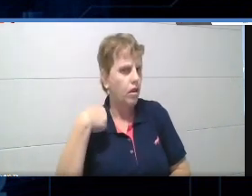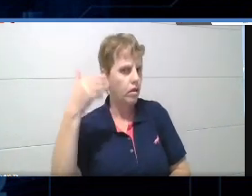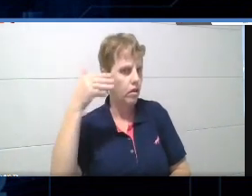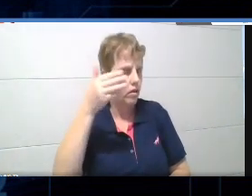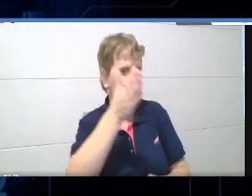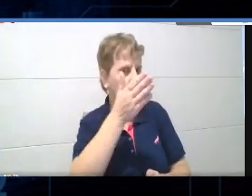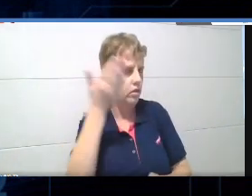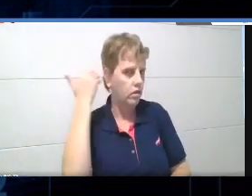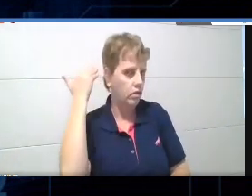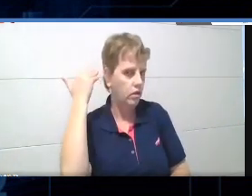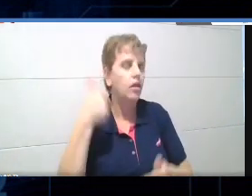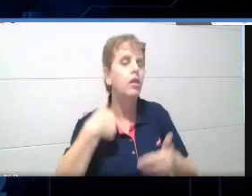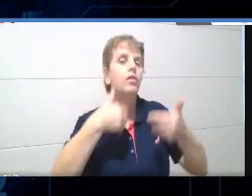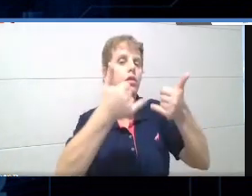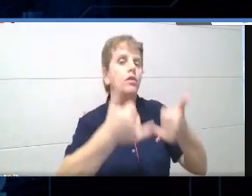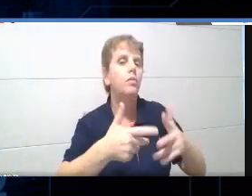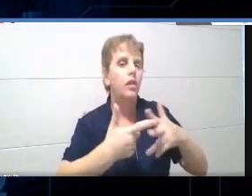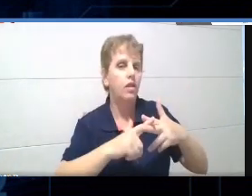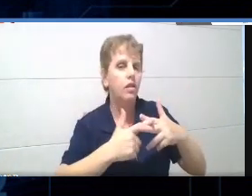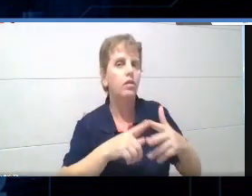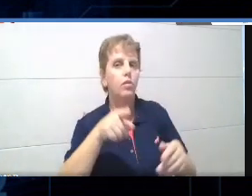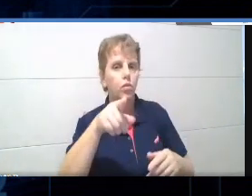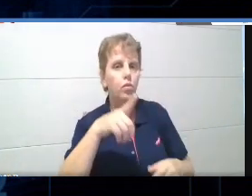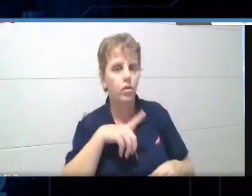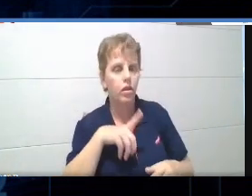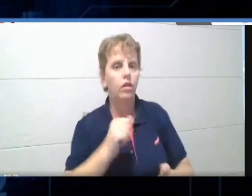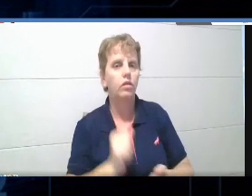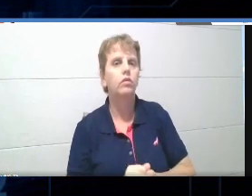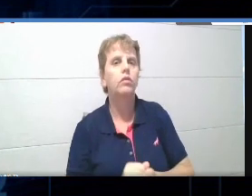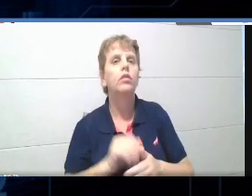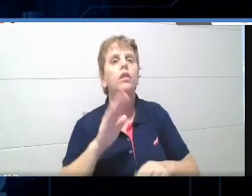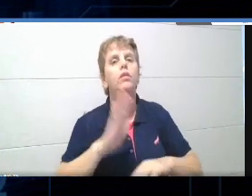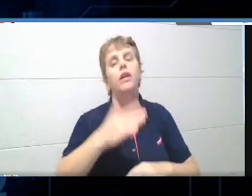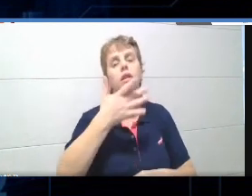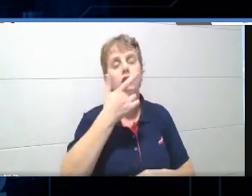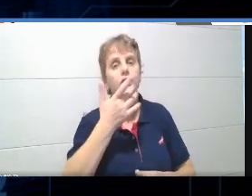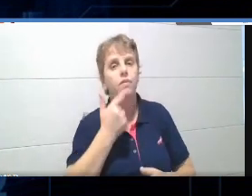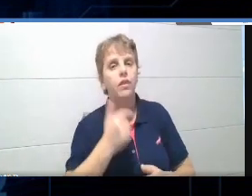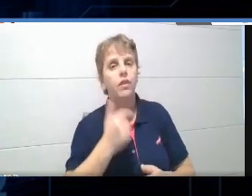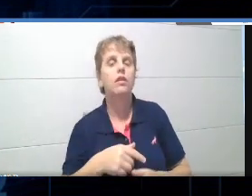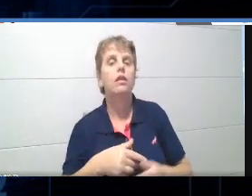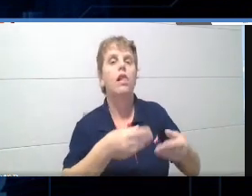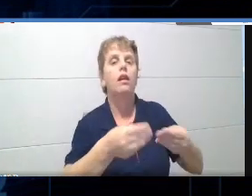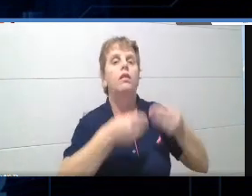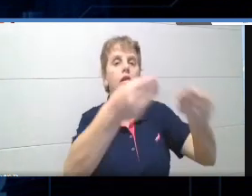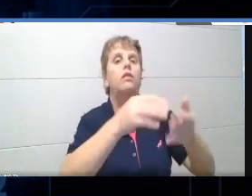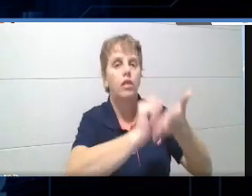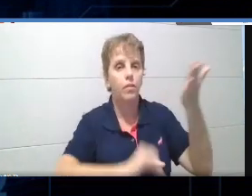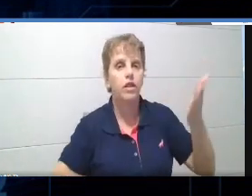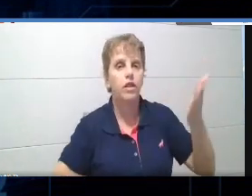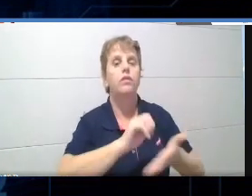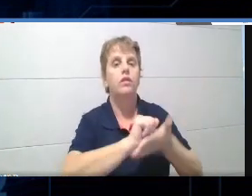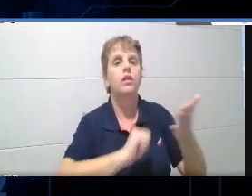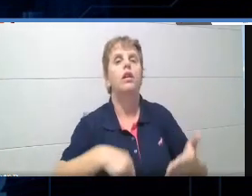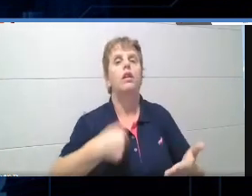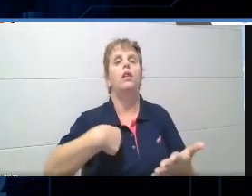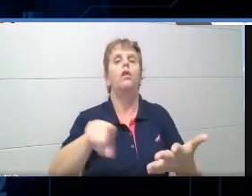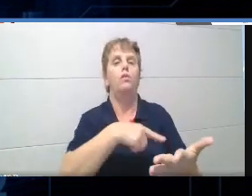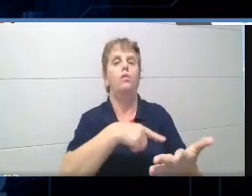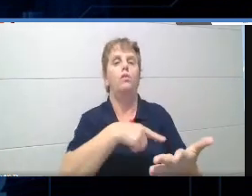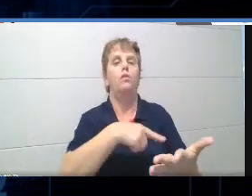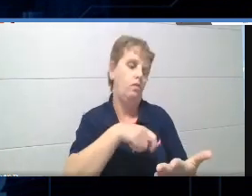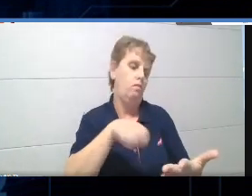perceber as ferramentas que você tem, porque acaba sendo muito mais fácil eu dar uma lista e ele volta e eu vou passar o resto da vida corrigindo aquela lista.